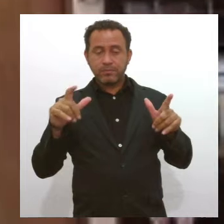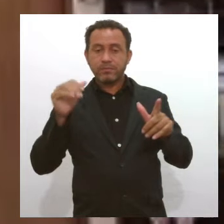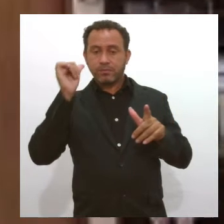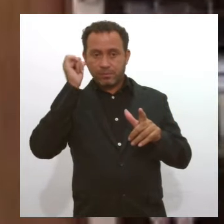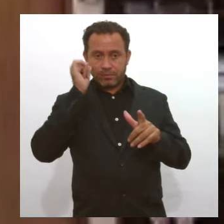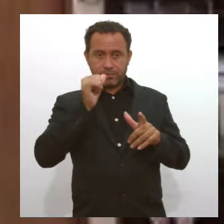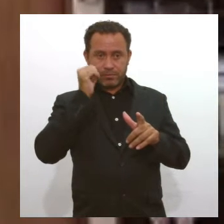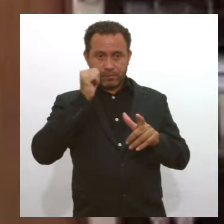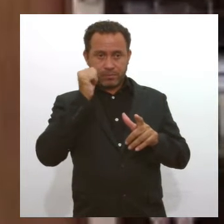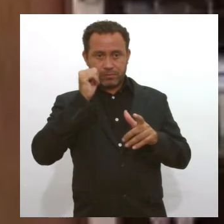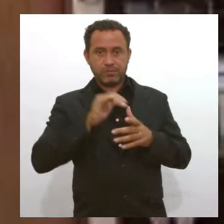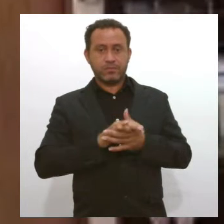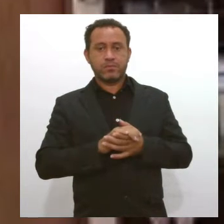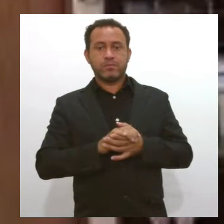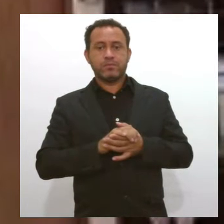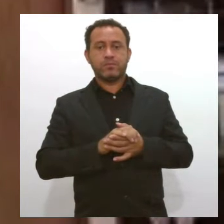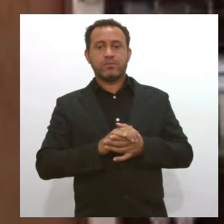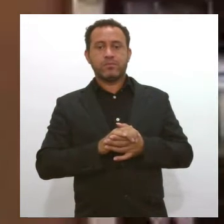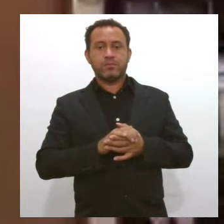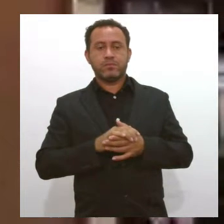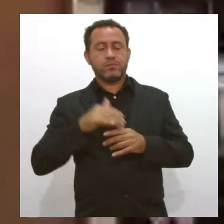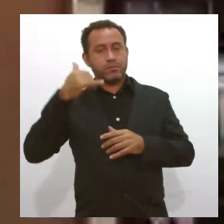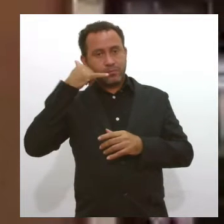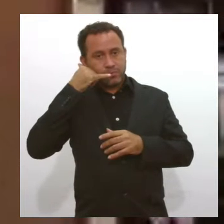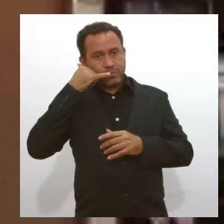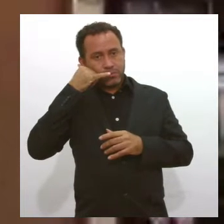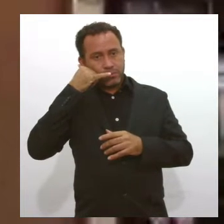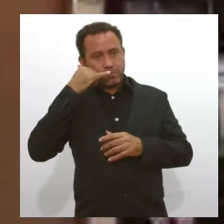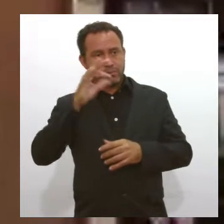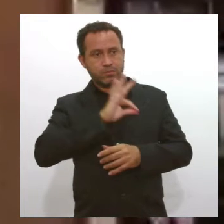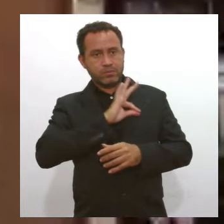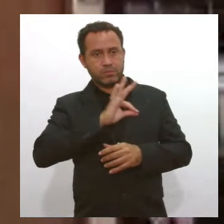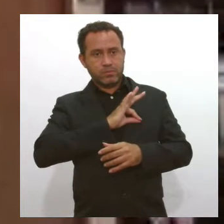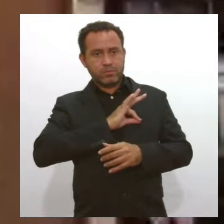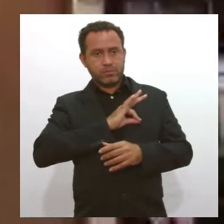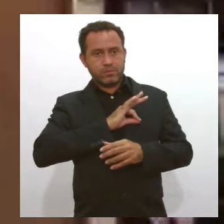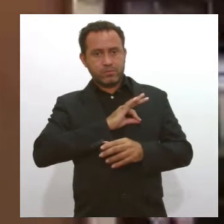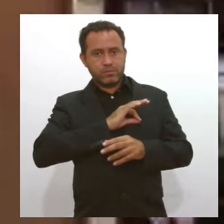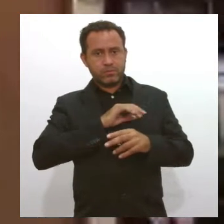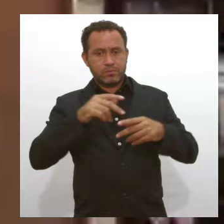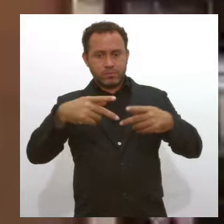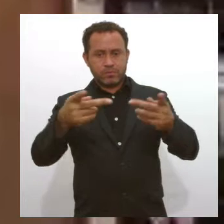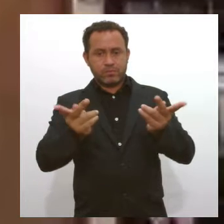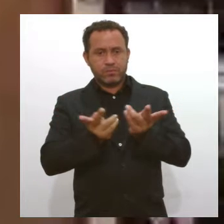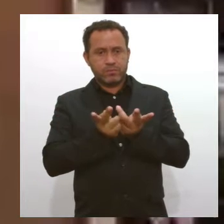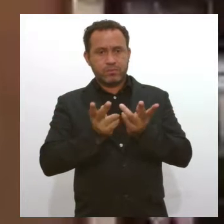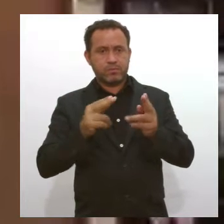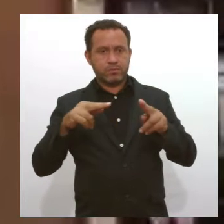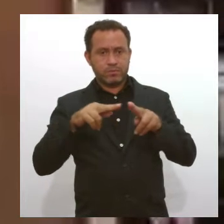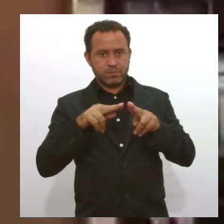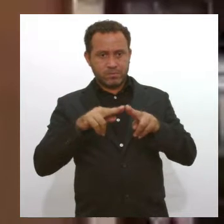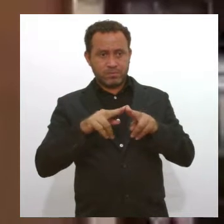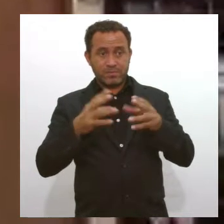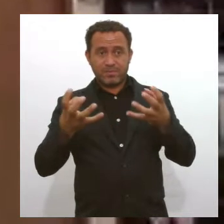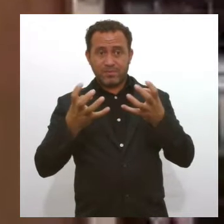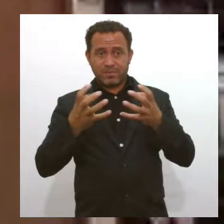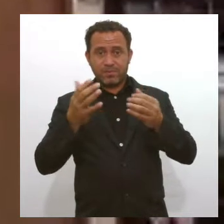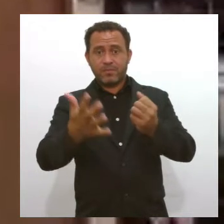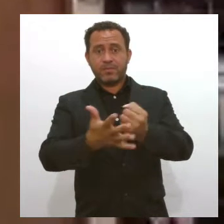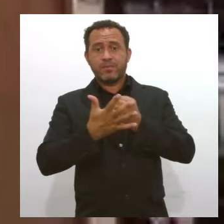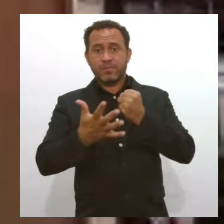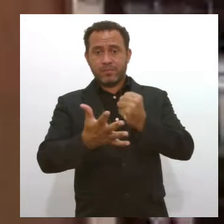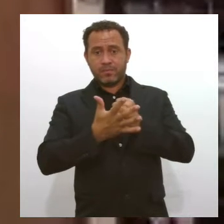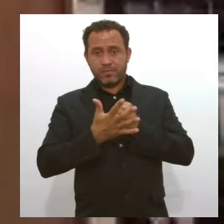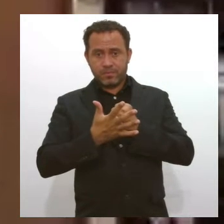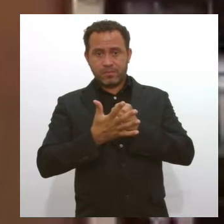ligou para a polícia pedindo uma pizza. Isso ficou muito conhecido nacionalmente. Mas, na verdade, o que ela estava pedindo era socorro.